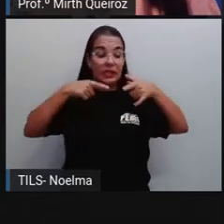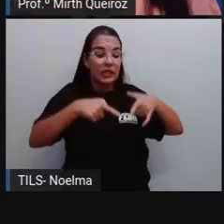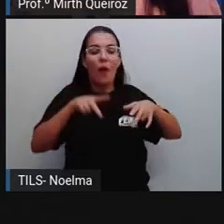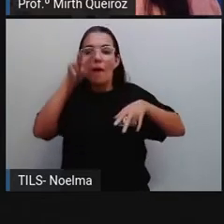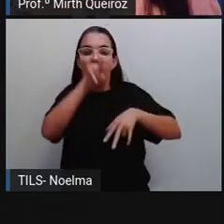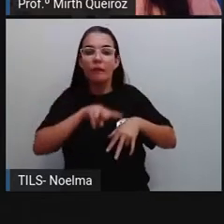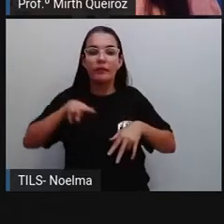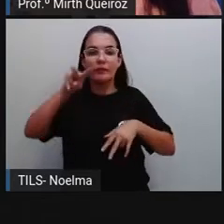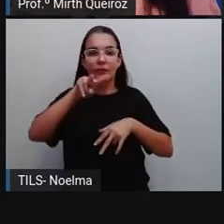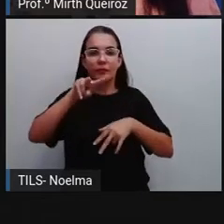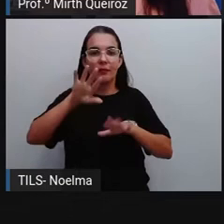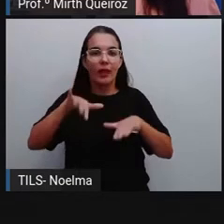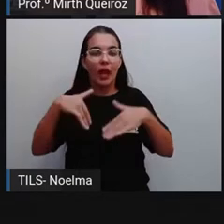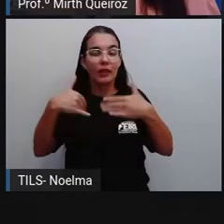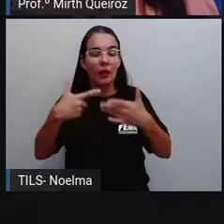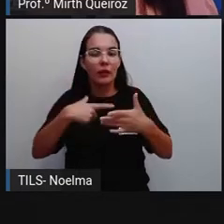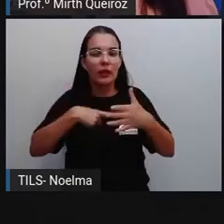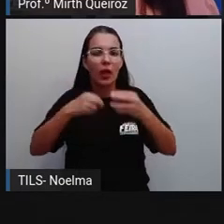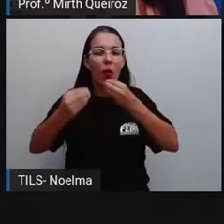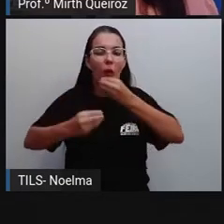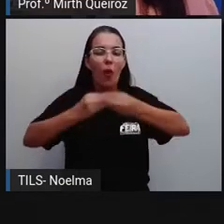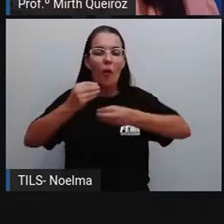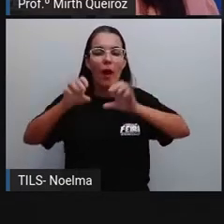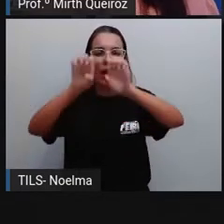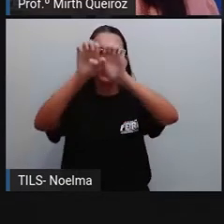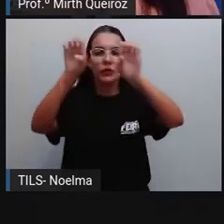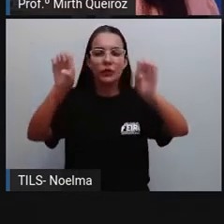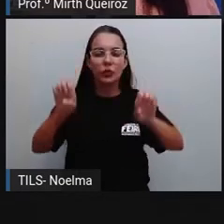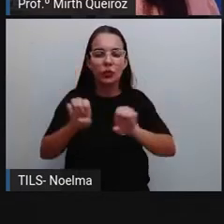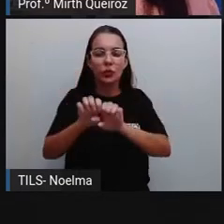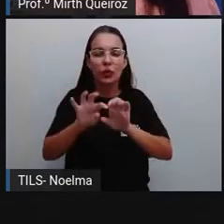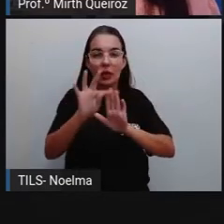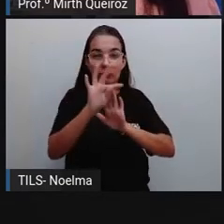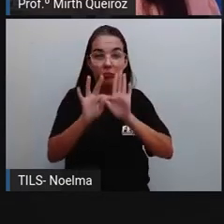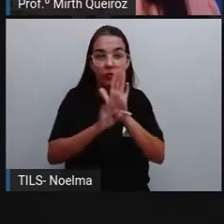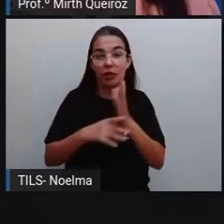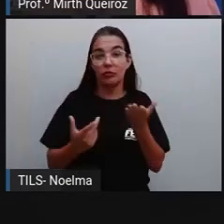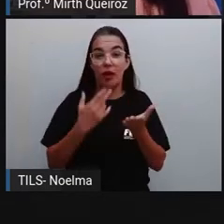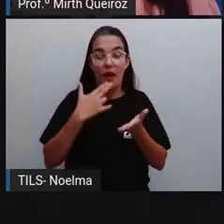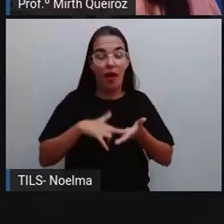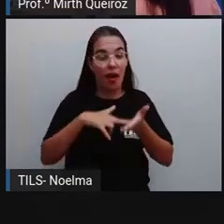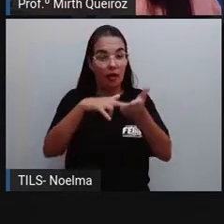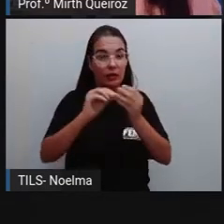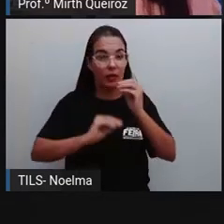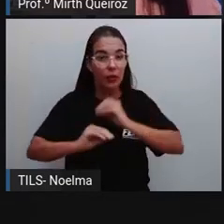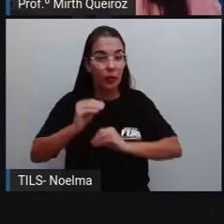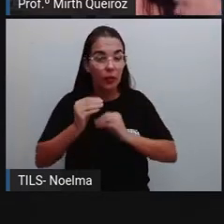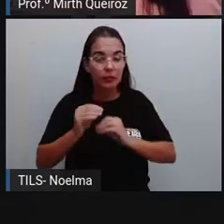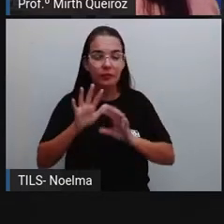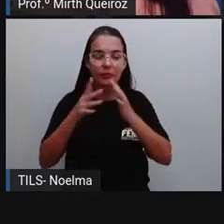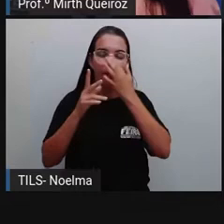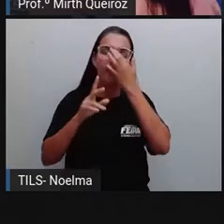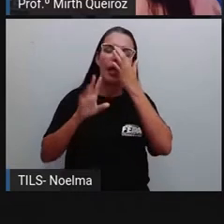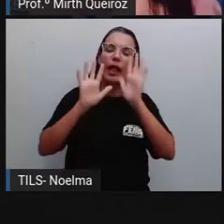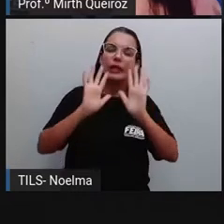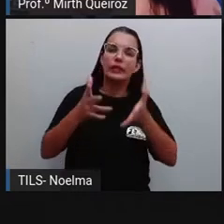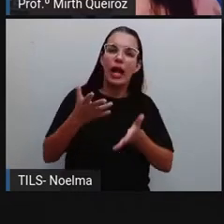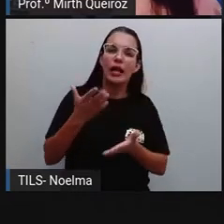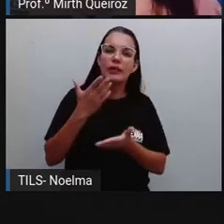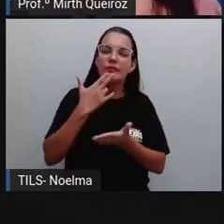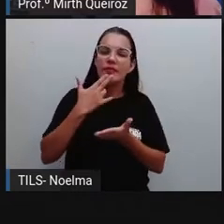assunto. E aí, a gente vem para a estrutura desse tipo de carta. Assim como a gente falou sobre